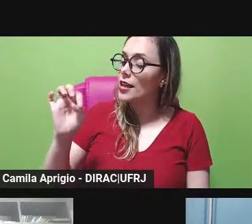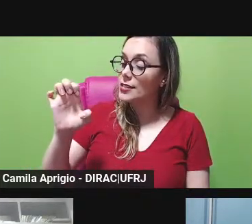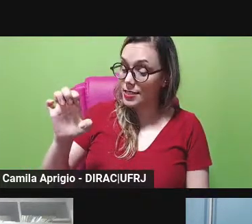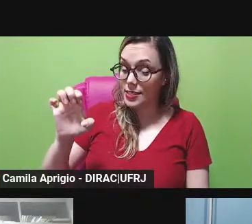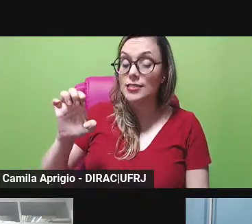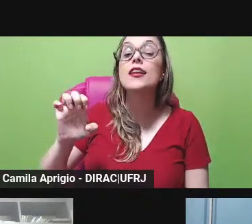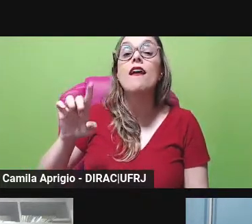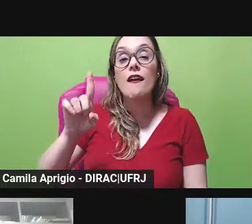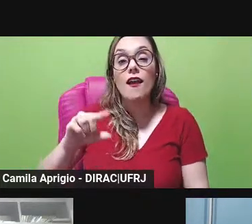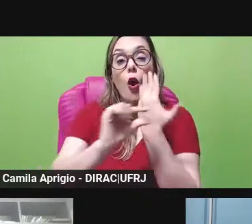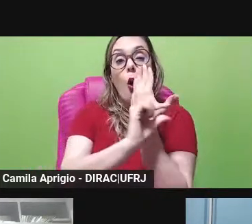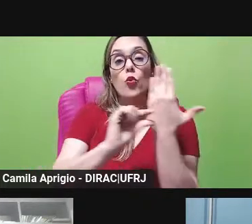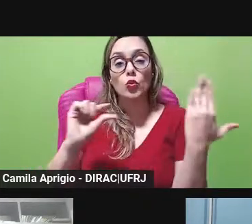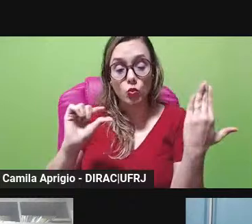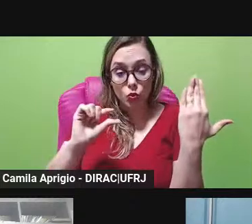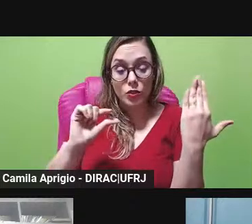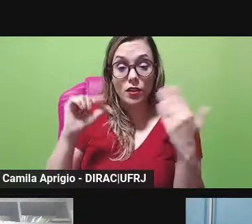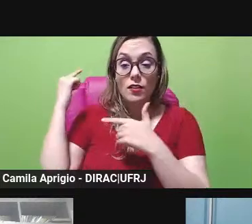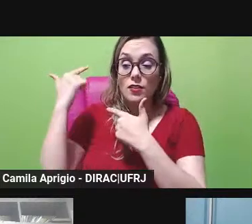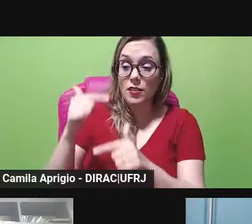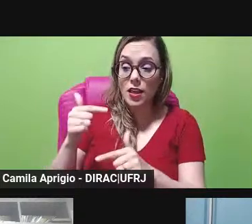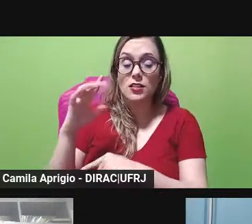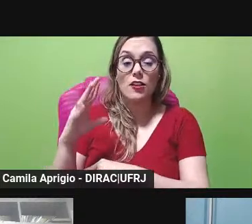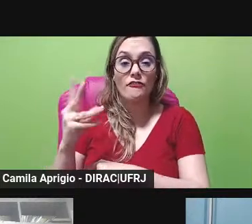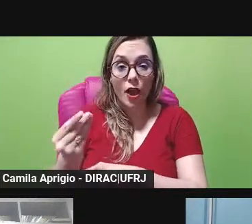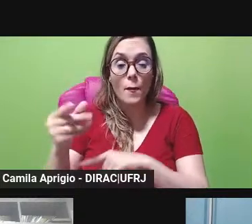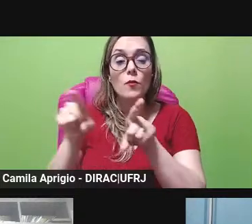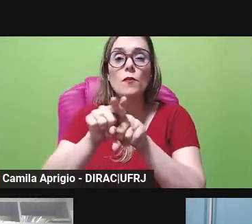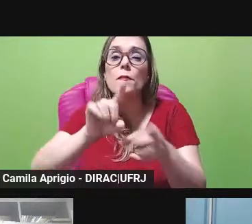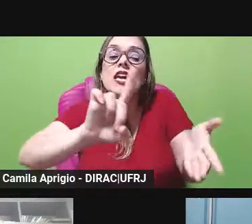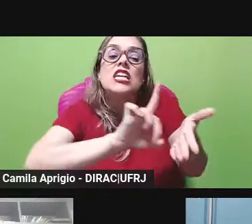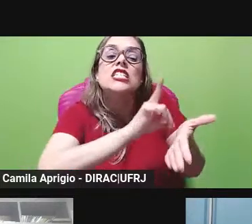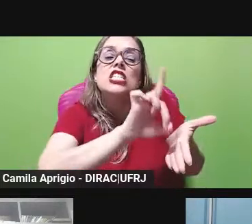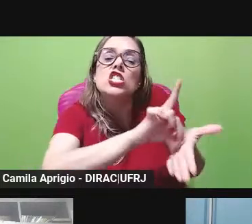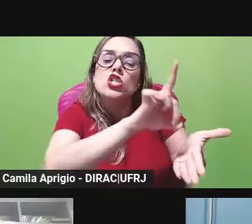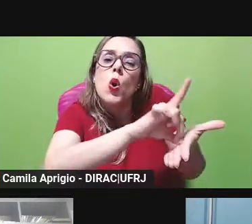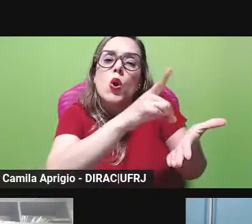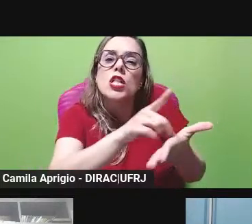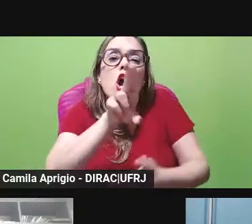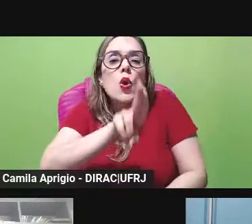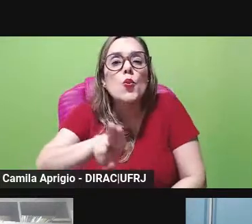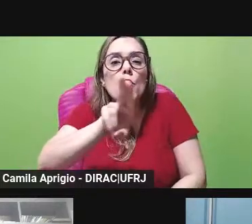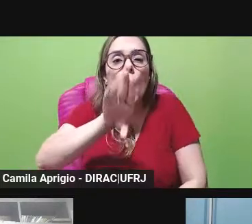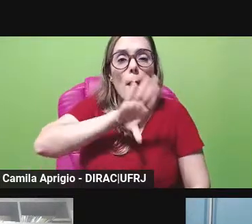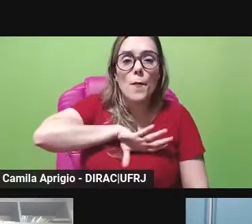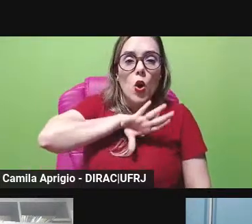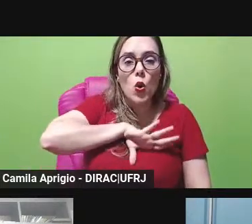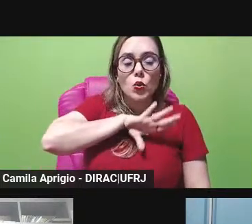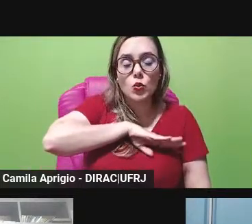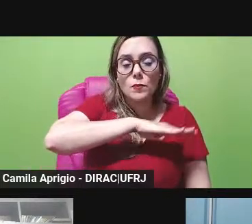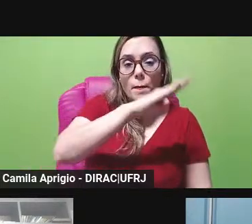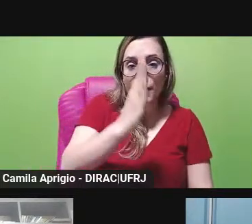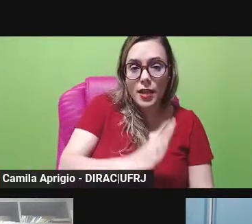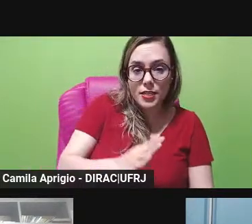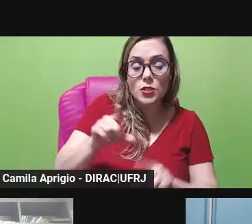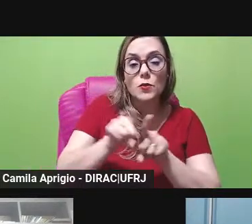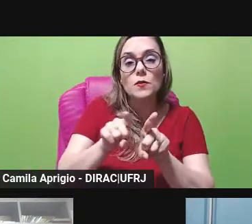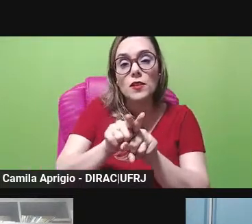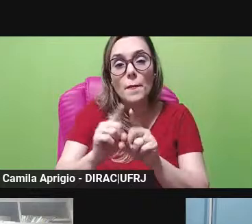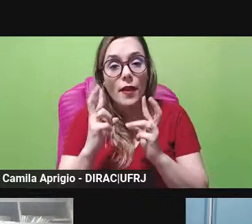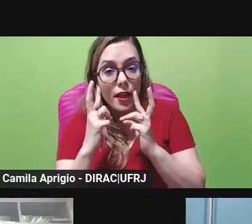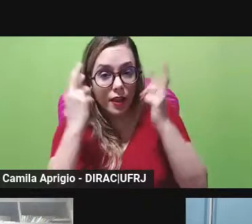e do dicionário de usos do português do Brasil e do dicionário grego português em